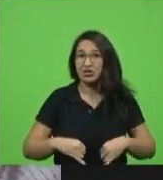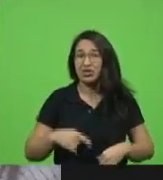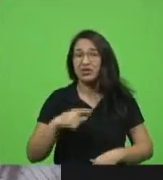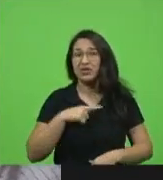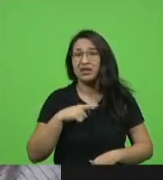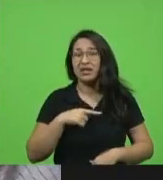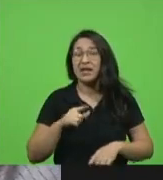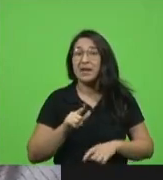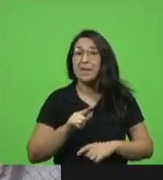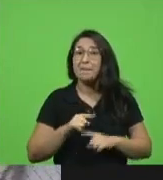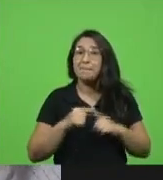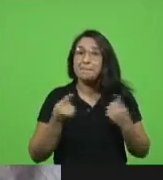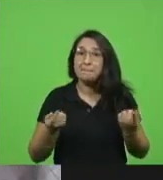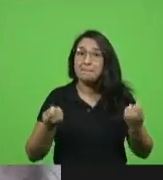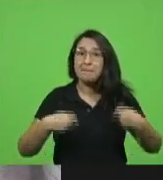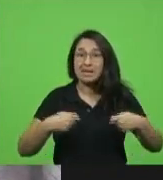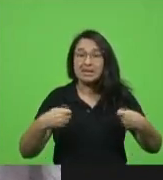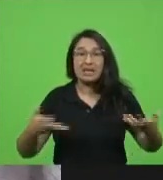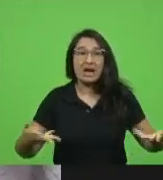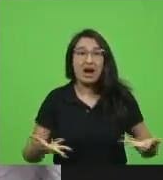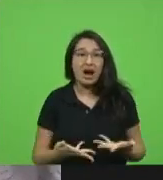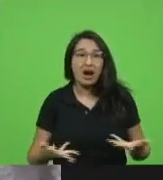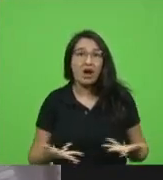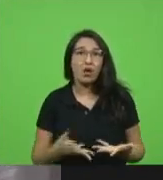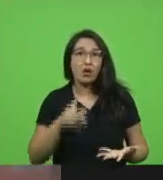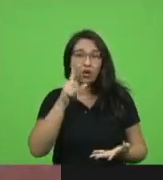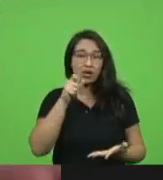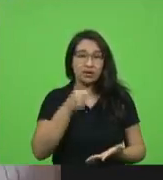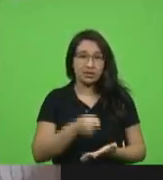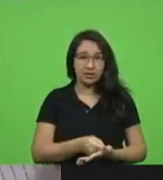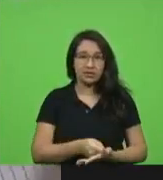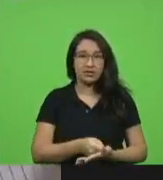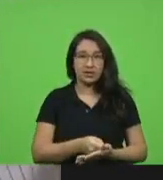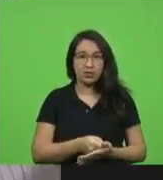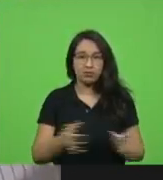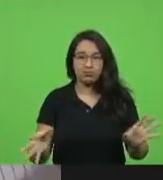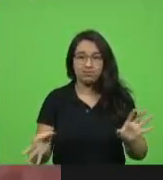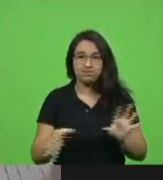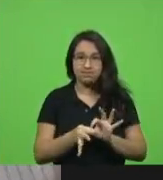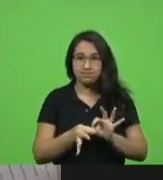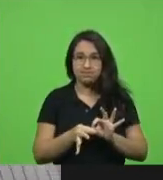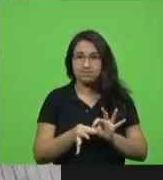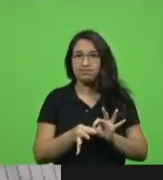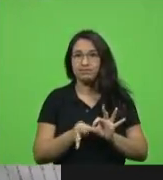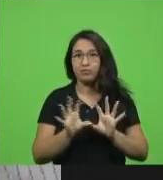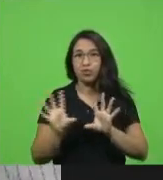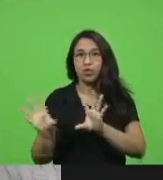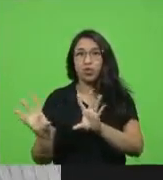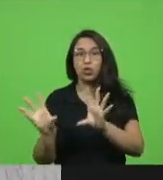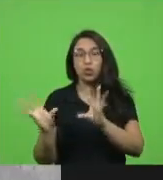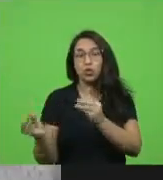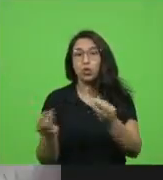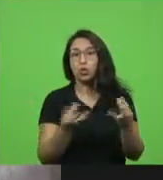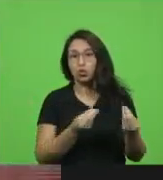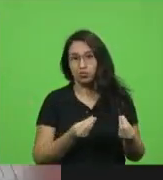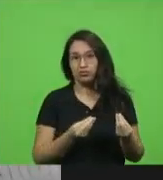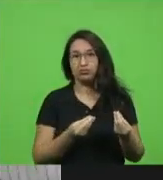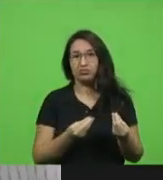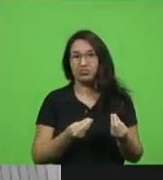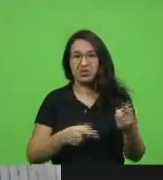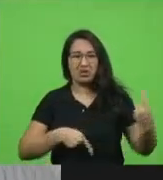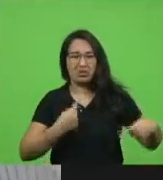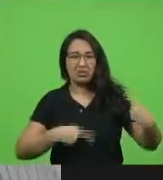momento chegou o momento de nós nos unirmos e não ficarmos com que estiuncas